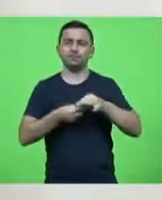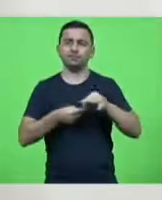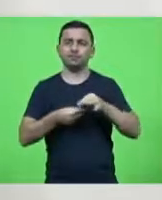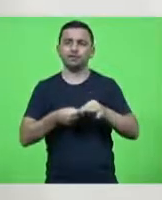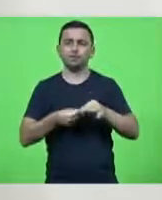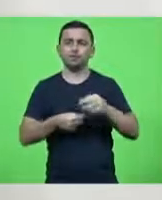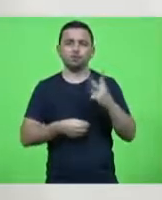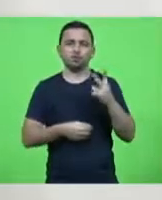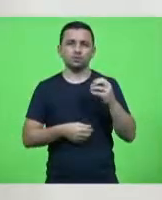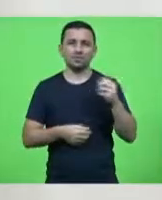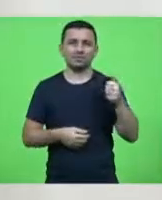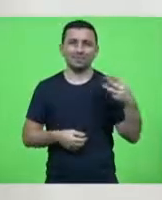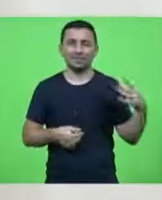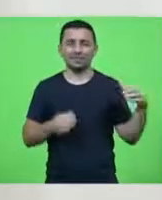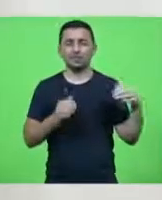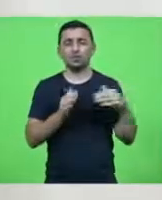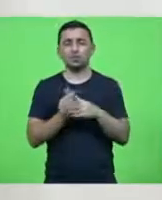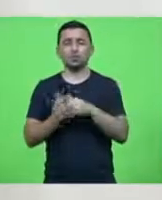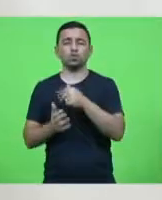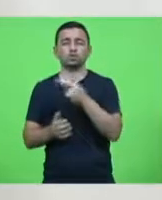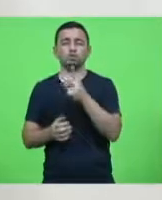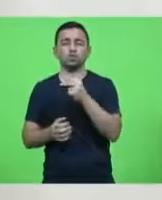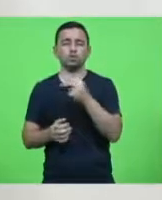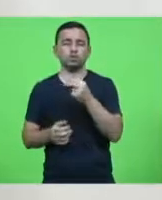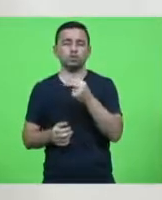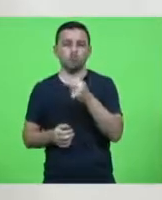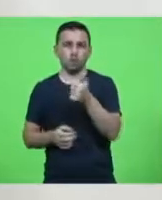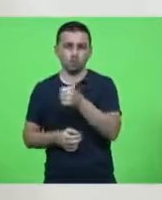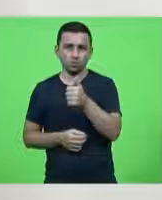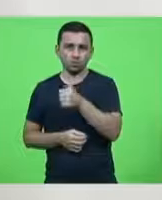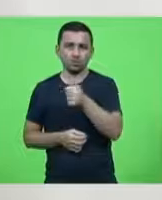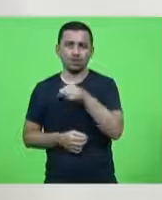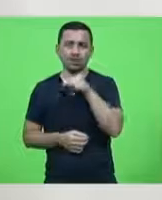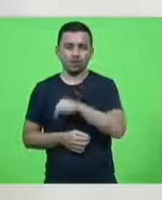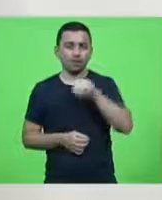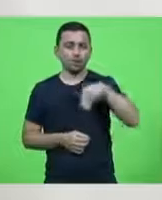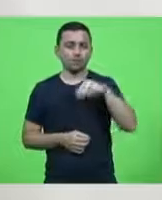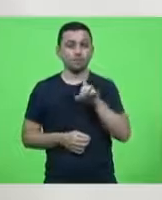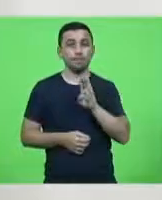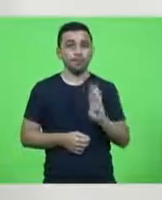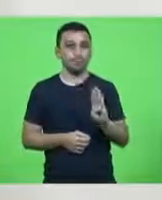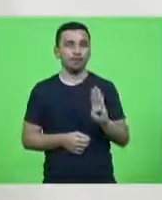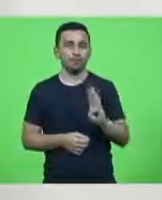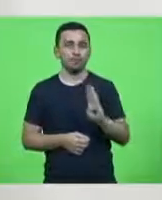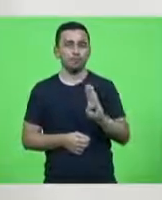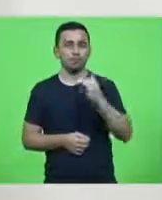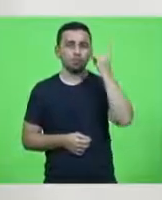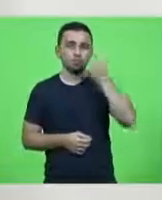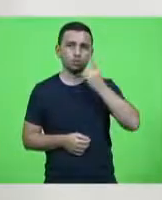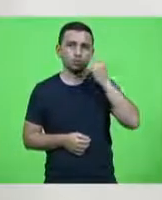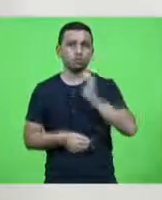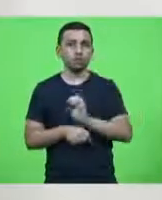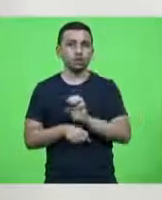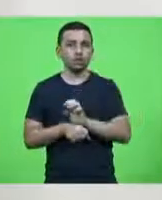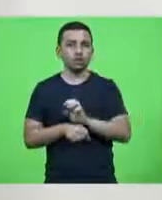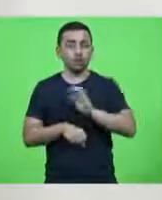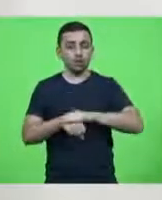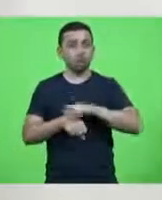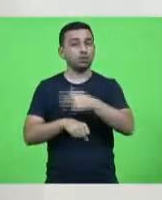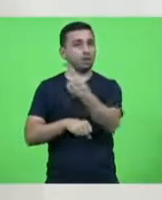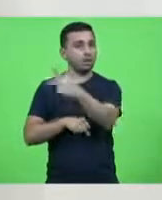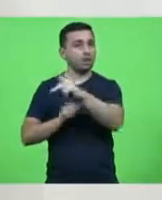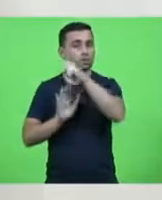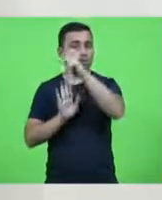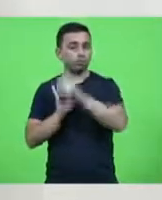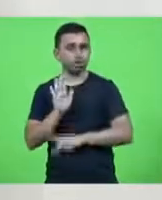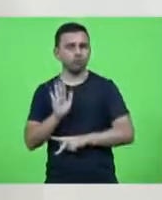atuou como deputado estadual pelo MDB. Inclusive, é de sua autoria o projeto que